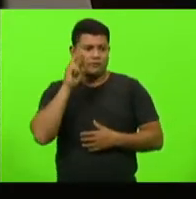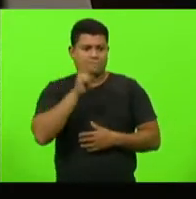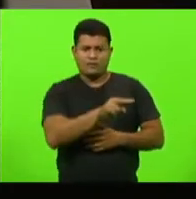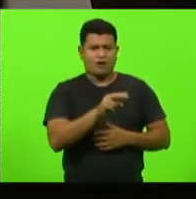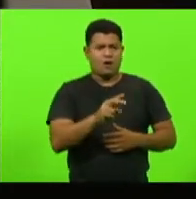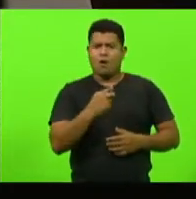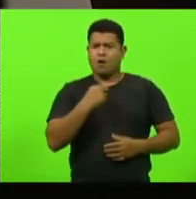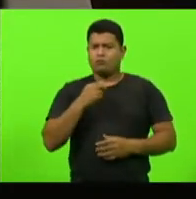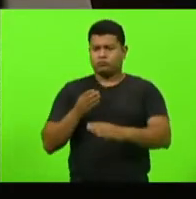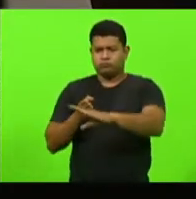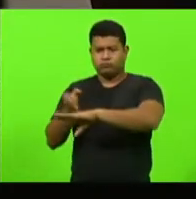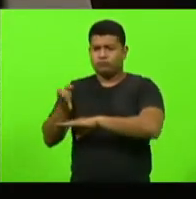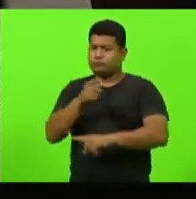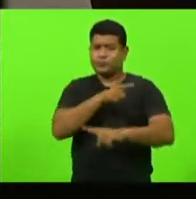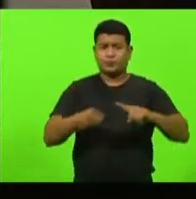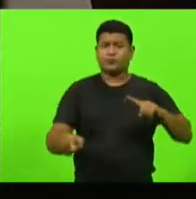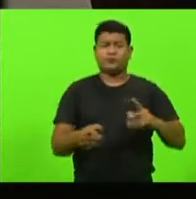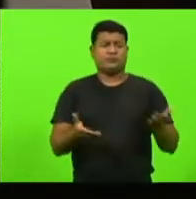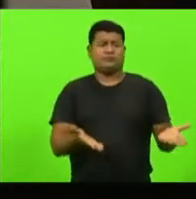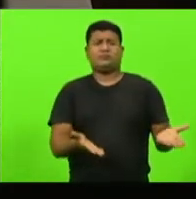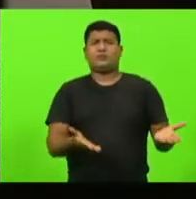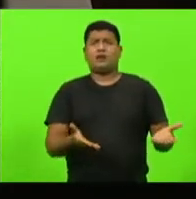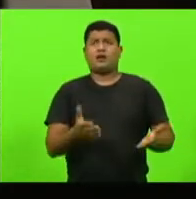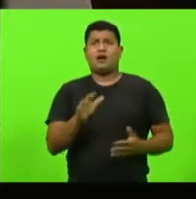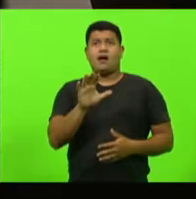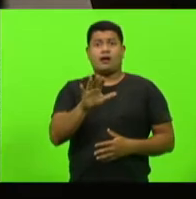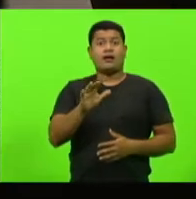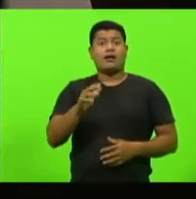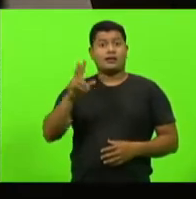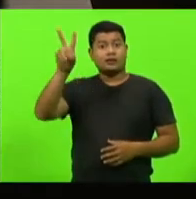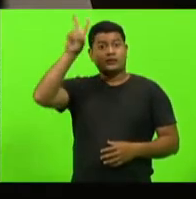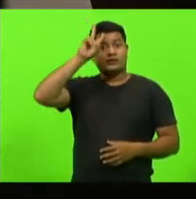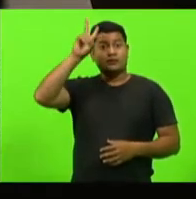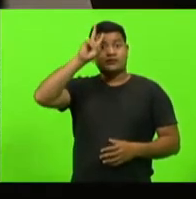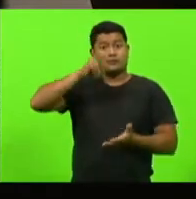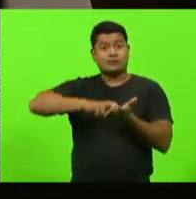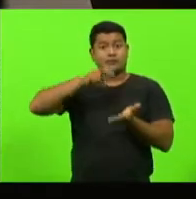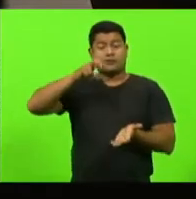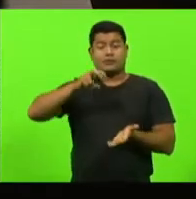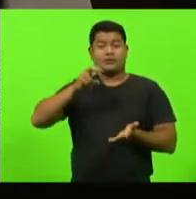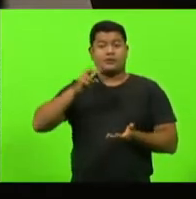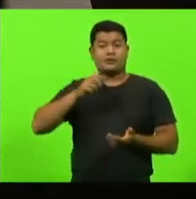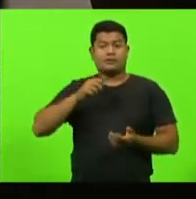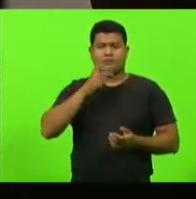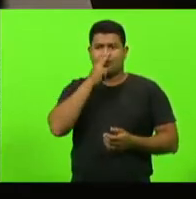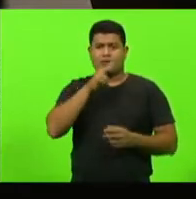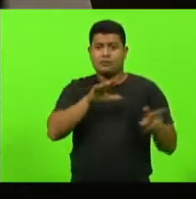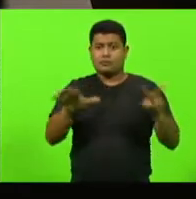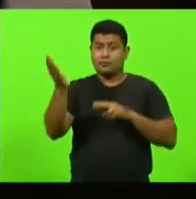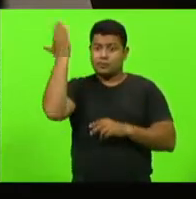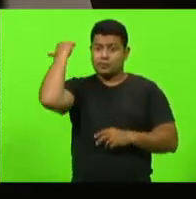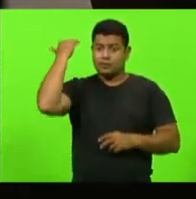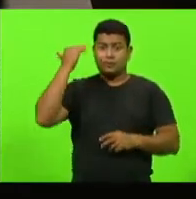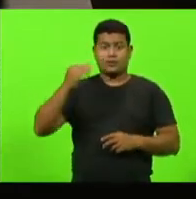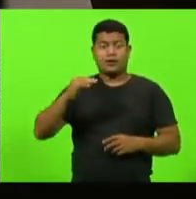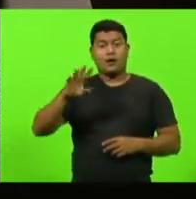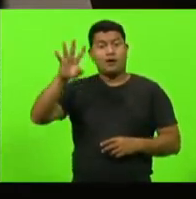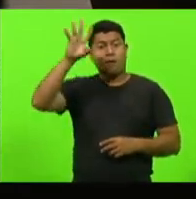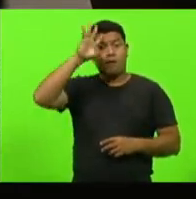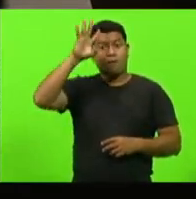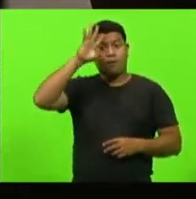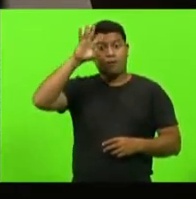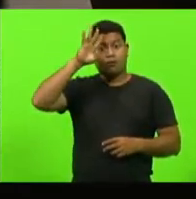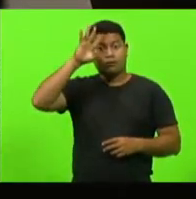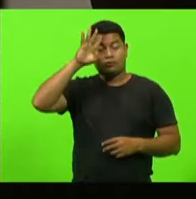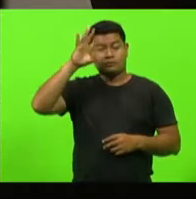exatamente, mas disse que isso ali já era na segunda-feira de manhã. O decreto, acho que foi na quarta ou quinta. dizendo que o governador ainda ia assinar